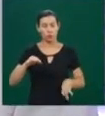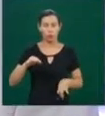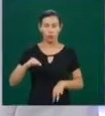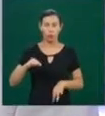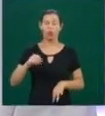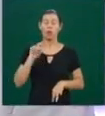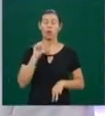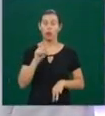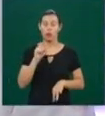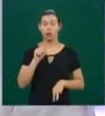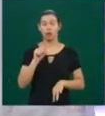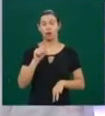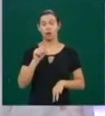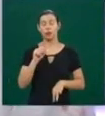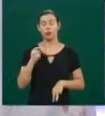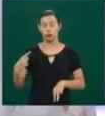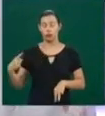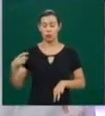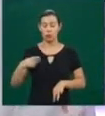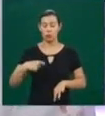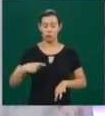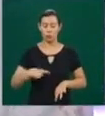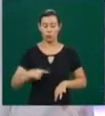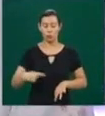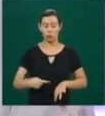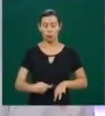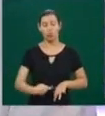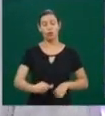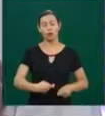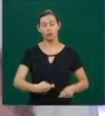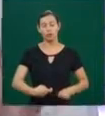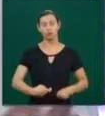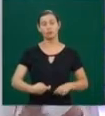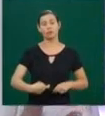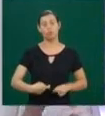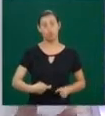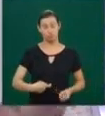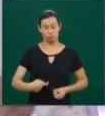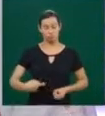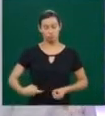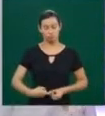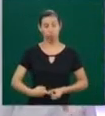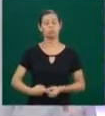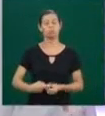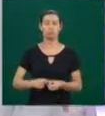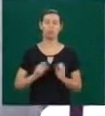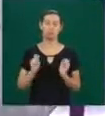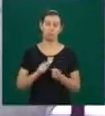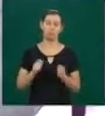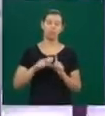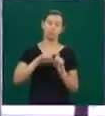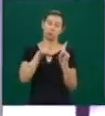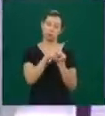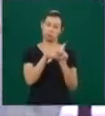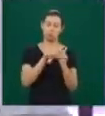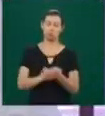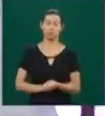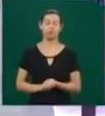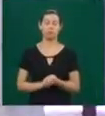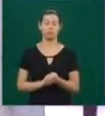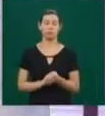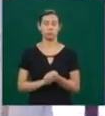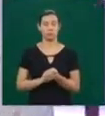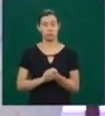injetar esse conteúdo seminal já previamente preparado. A técnica de alta